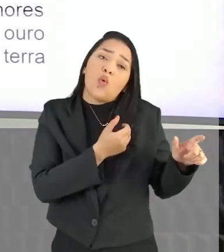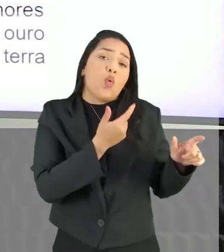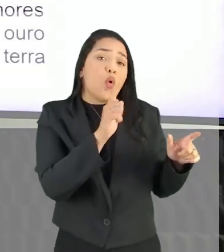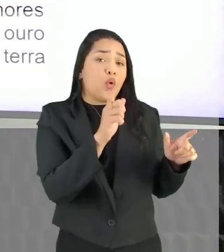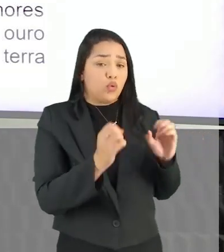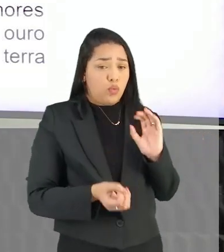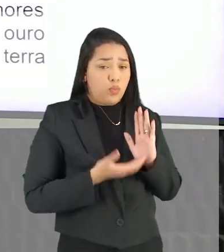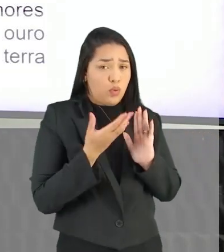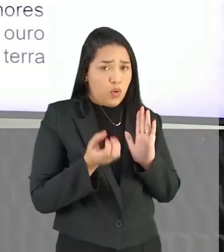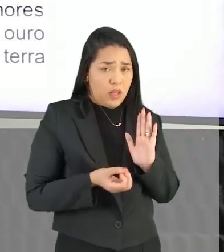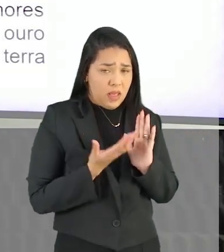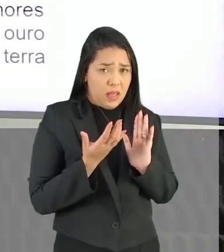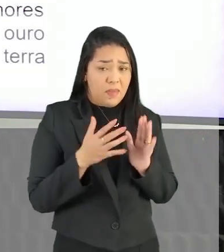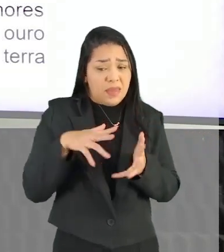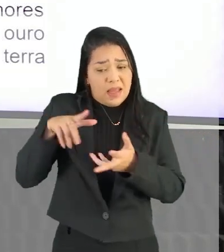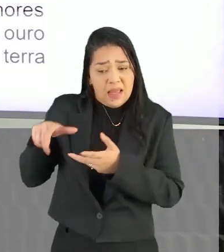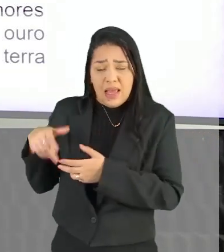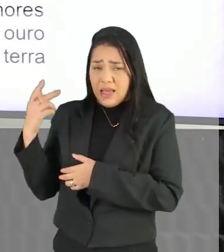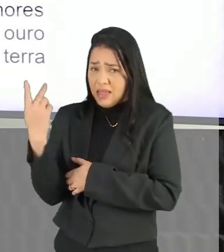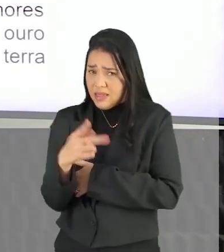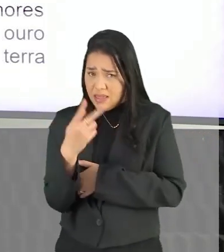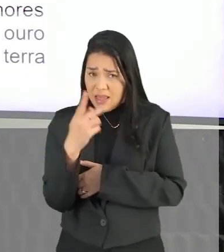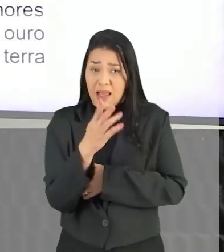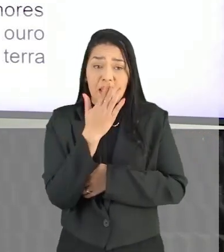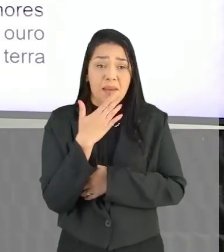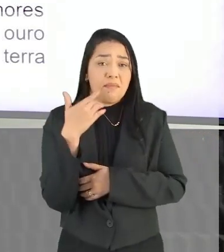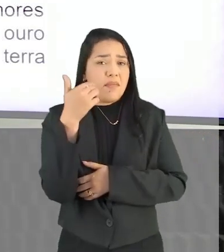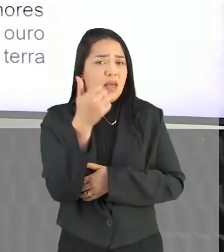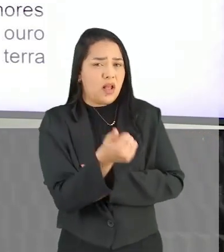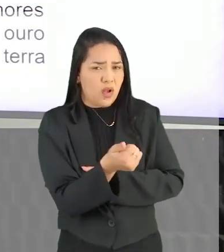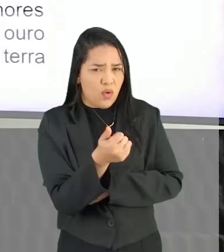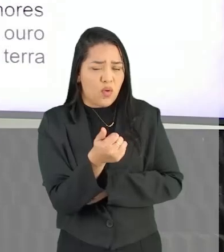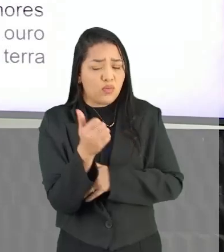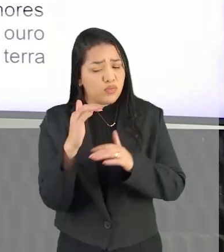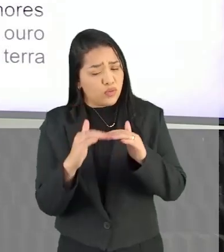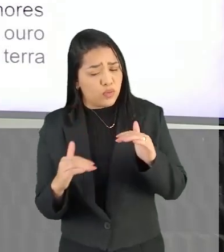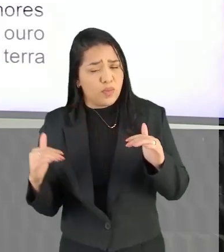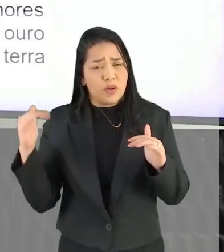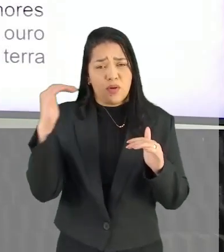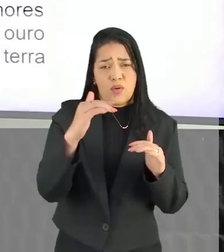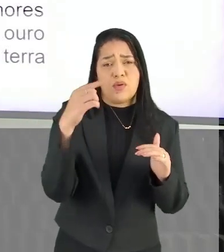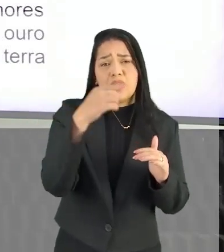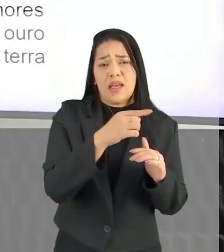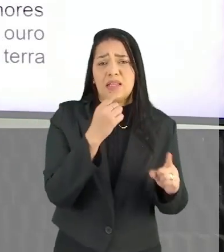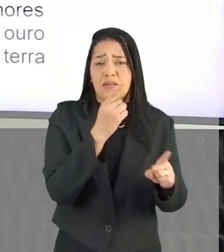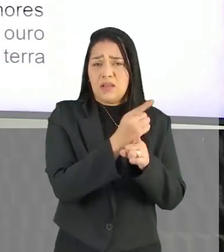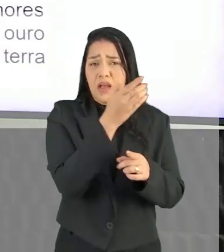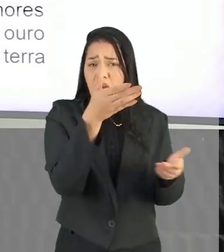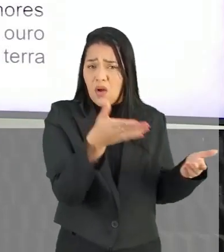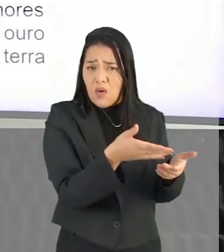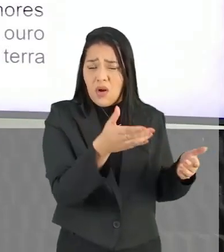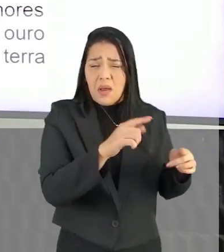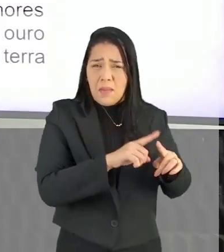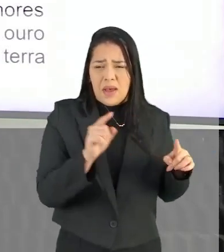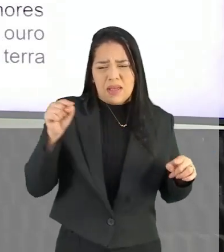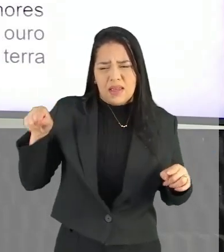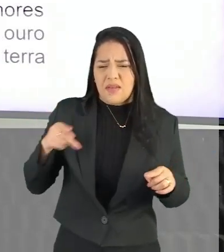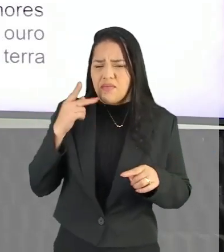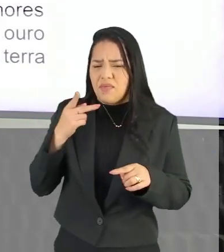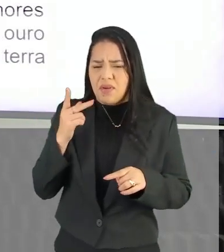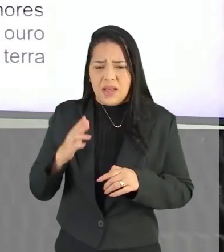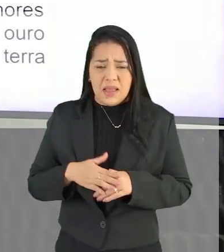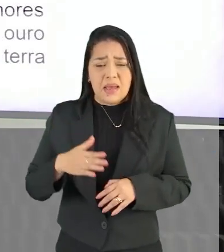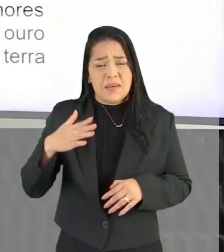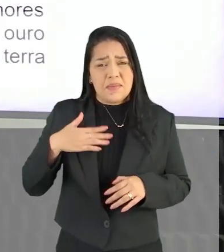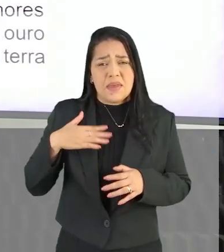poema, Todo o tempo na terra que ele está descrevendo, É melhor, muito superior ao que ele se encontra atualmente. Mas aqui ele coloca,